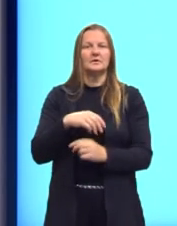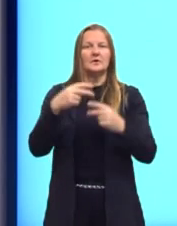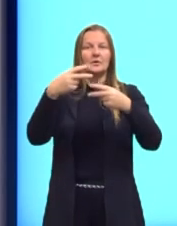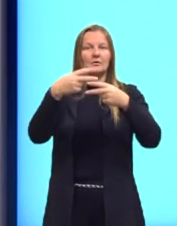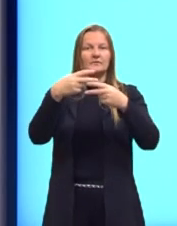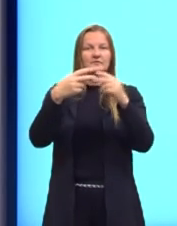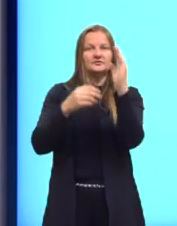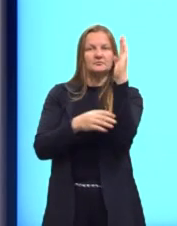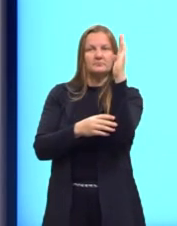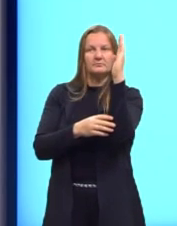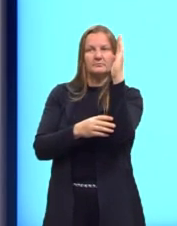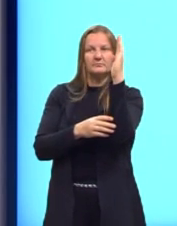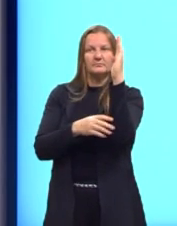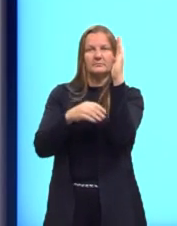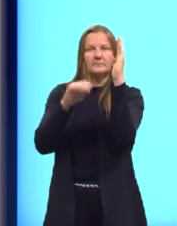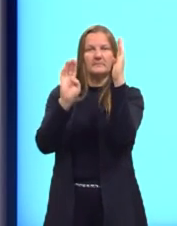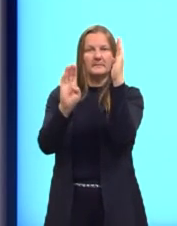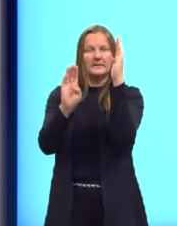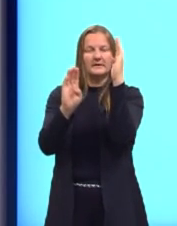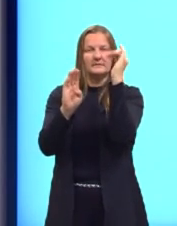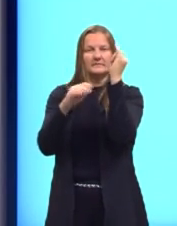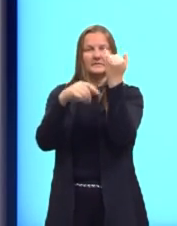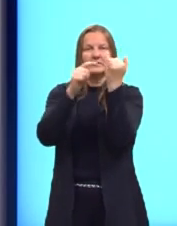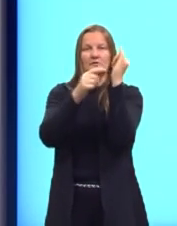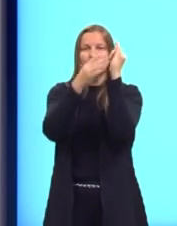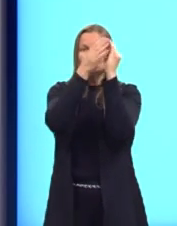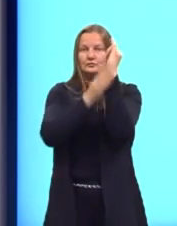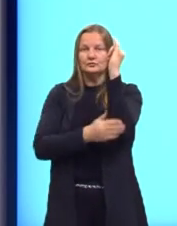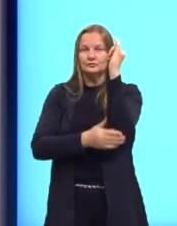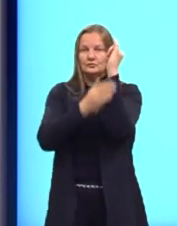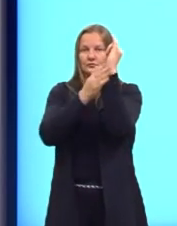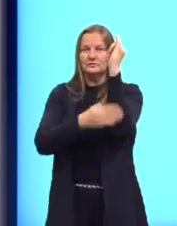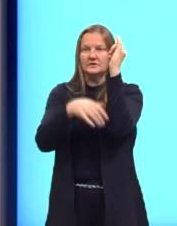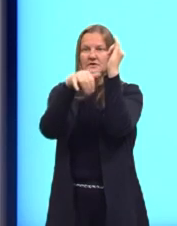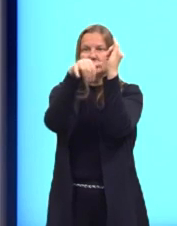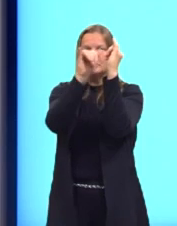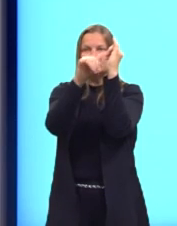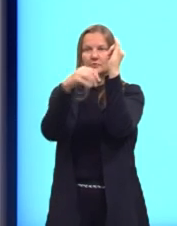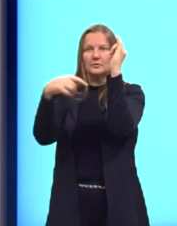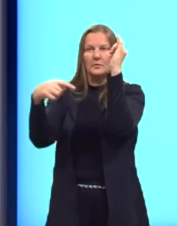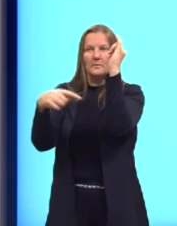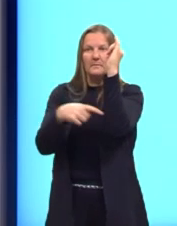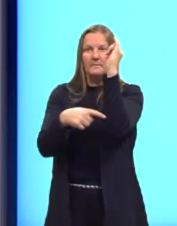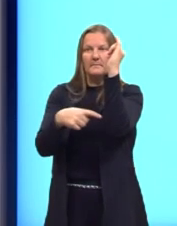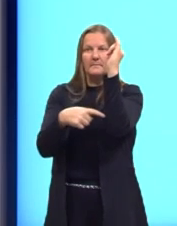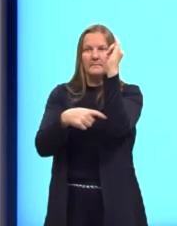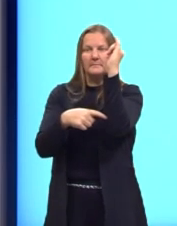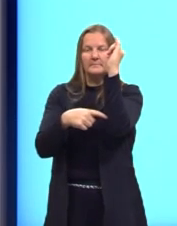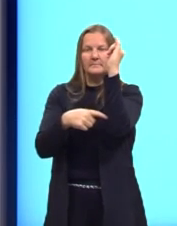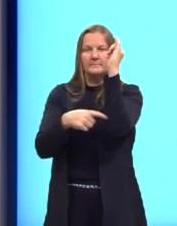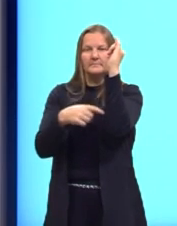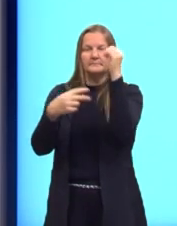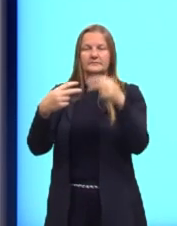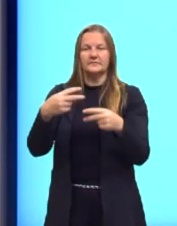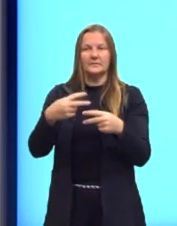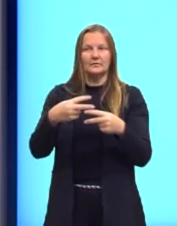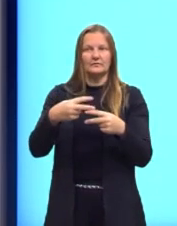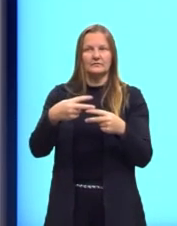é o ponto onde a função passa ali pelo eixo y, tá? E é o único ponto que corta o eixo y.